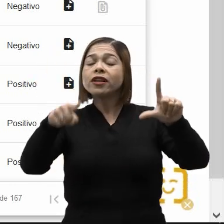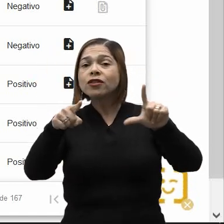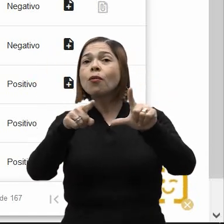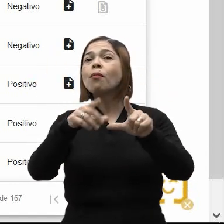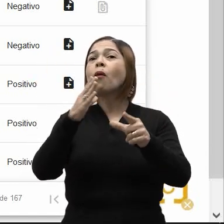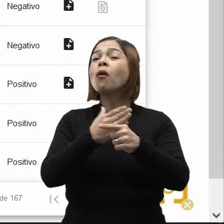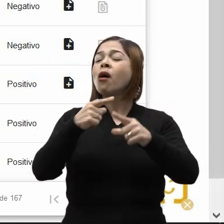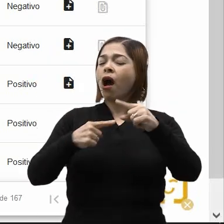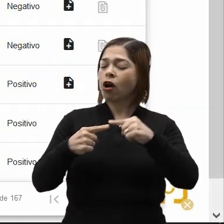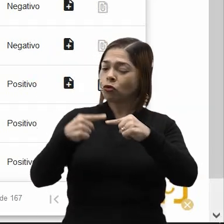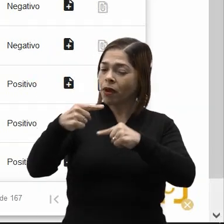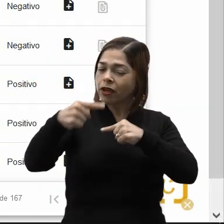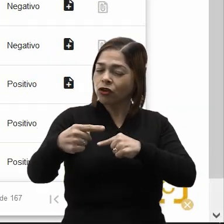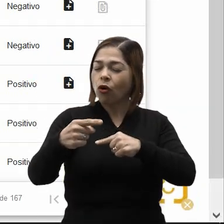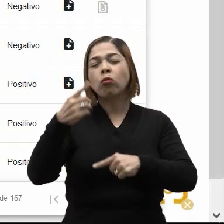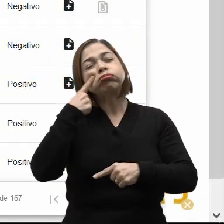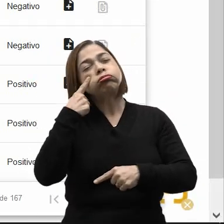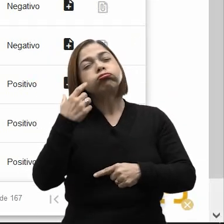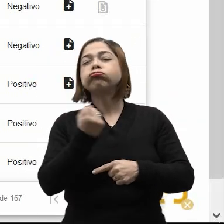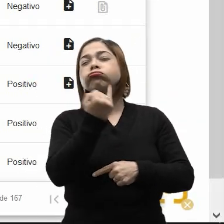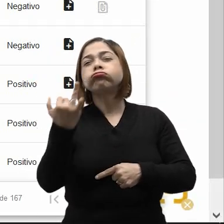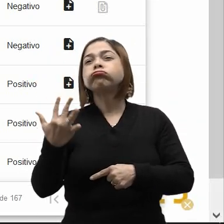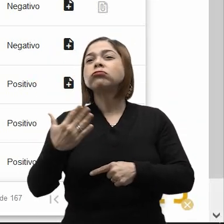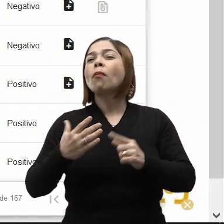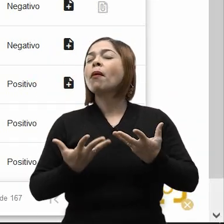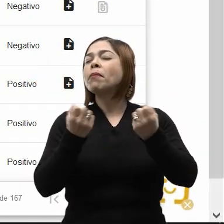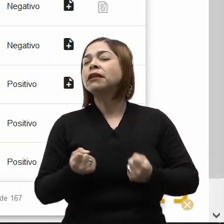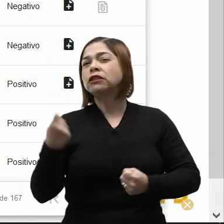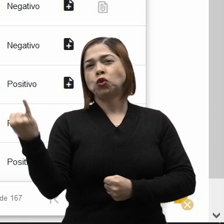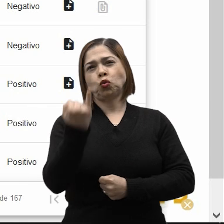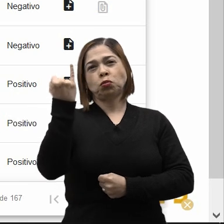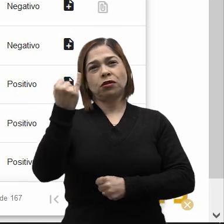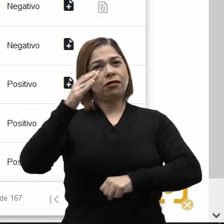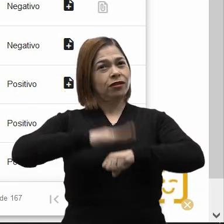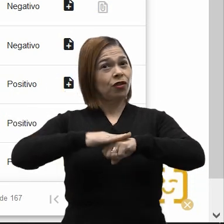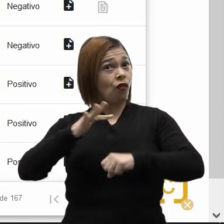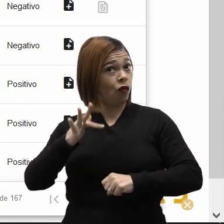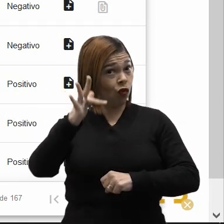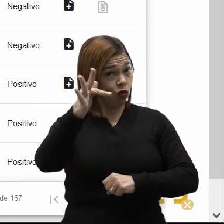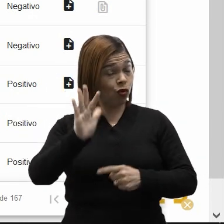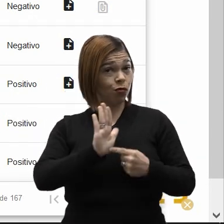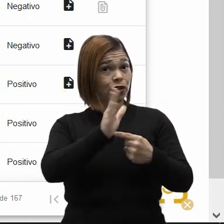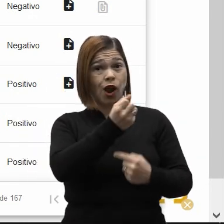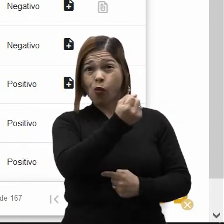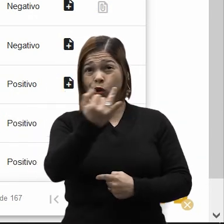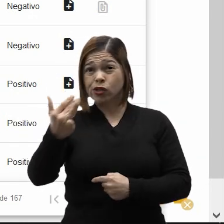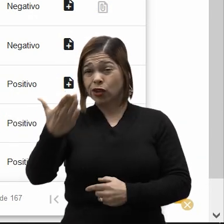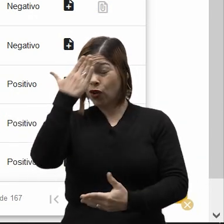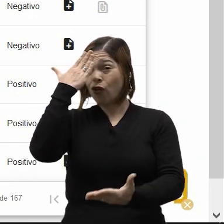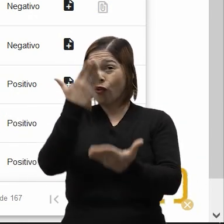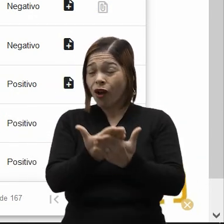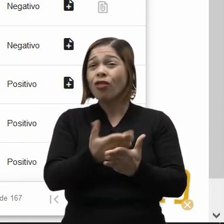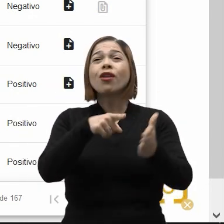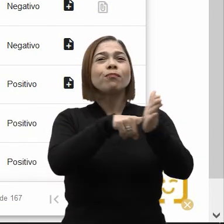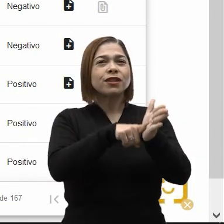alto, médio, baixo ou indeterminado. Este índice está sendo implementado para, no futuro, indicar o grau de